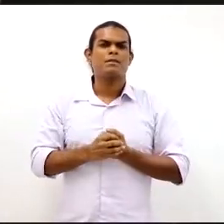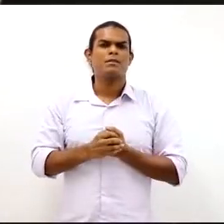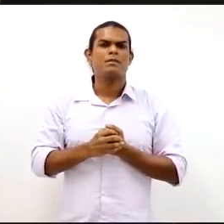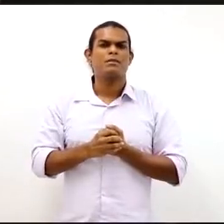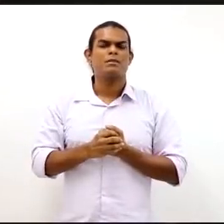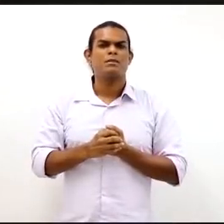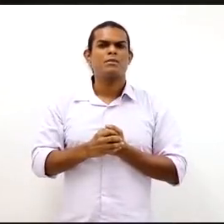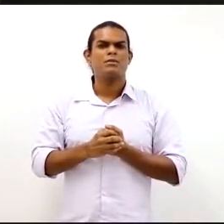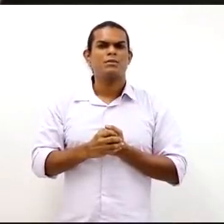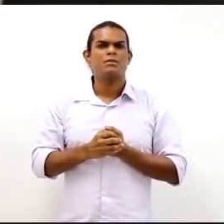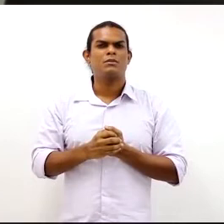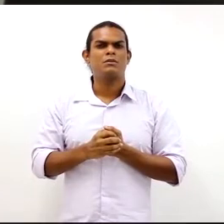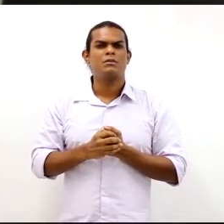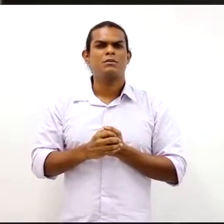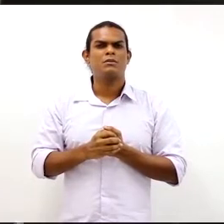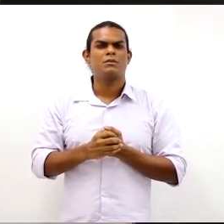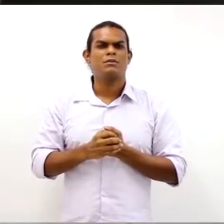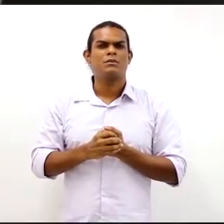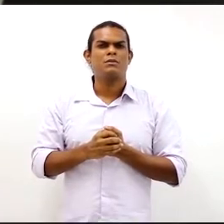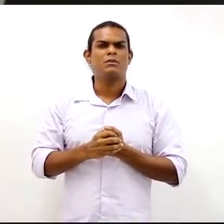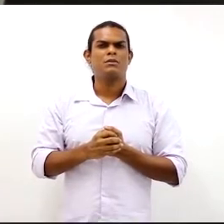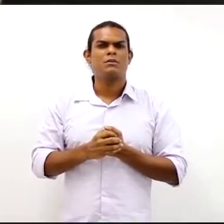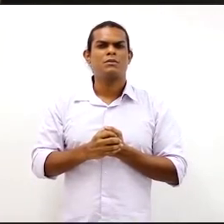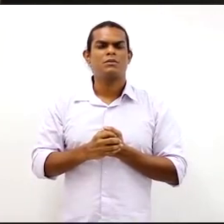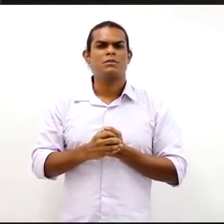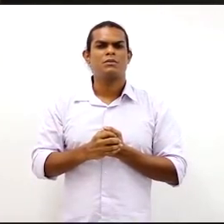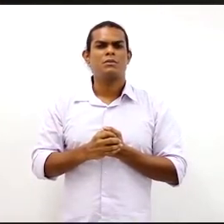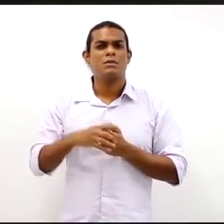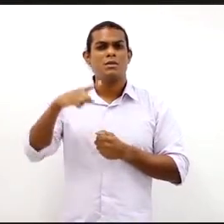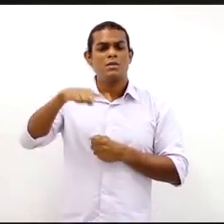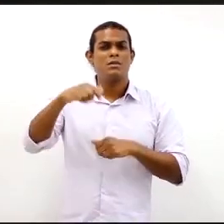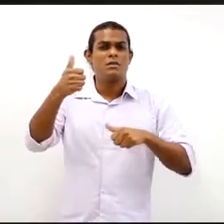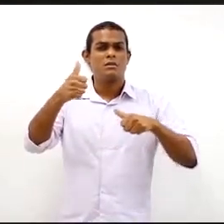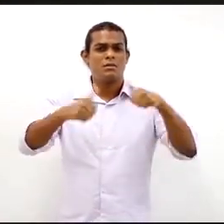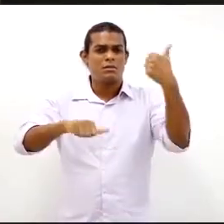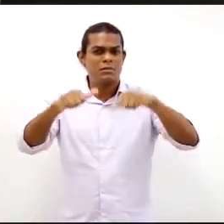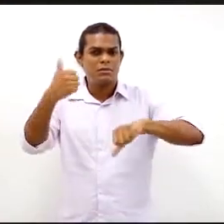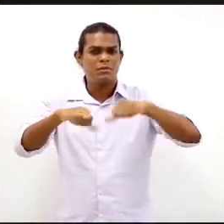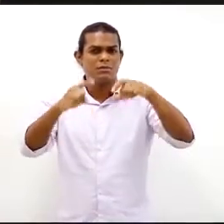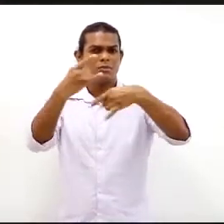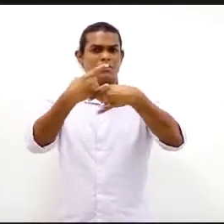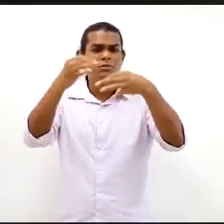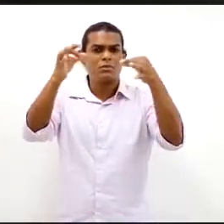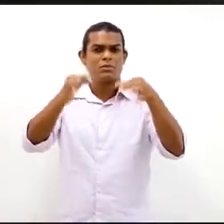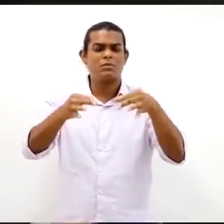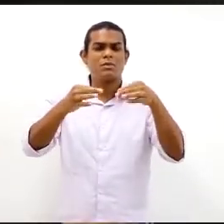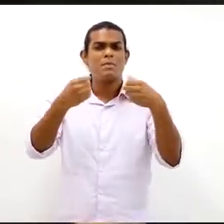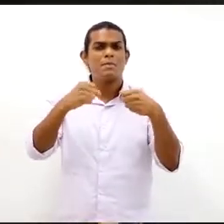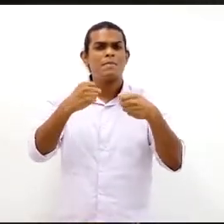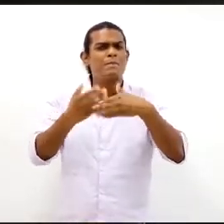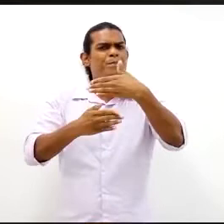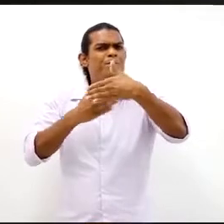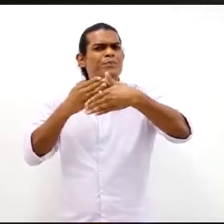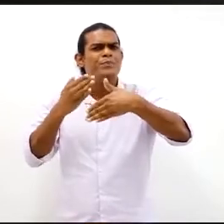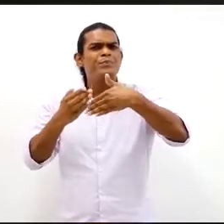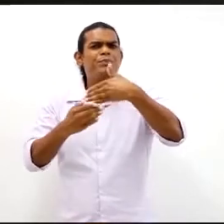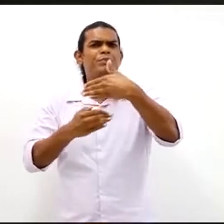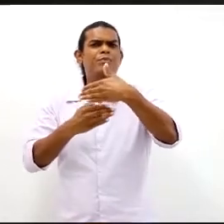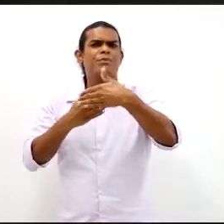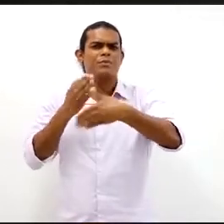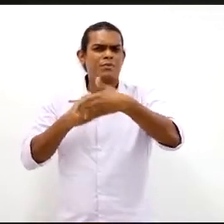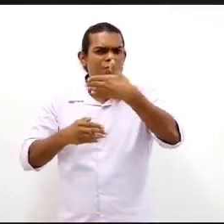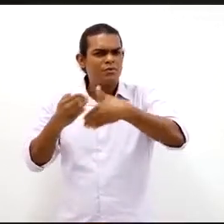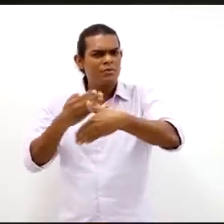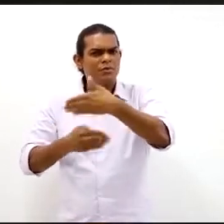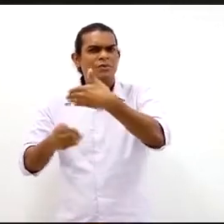dentro da empresa. Então, essa avaliação ergonométrica do ambiente de trabalho, ela deve envolver as condições de